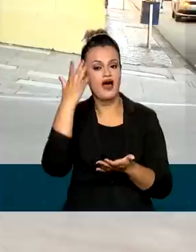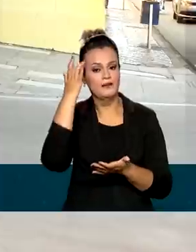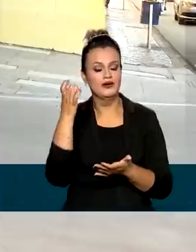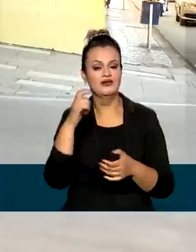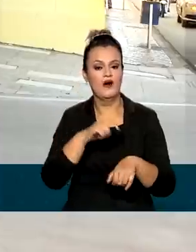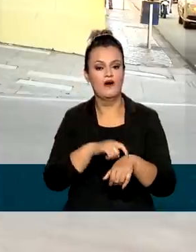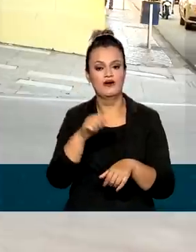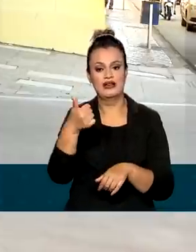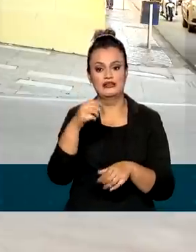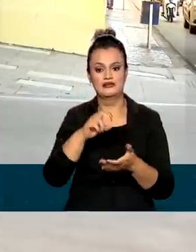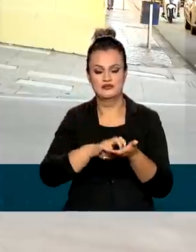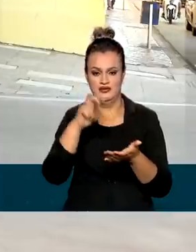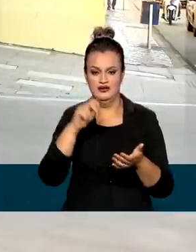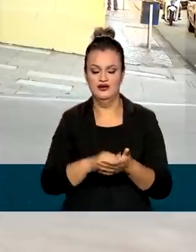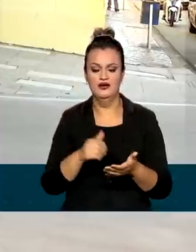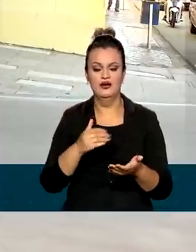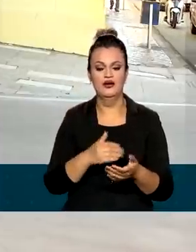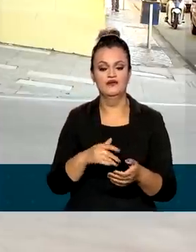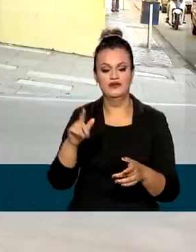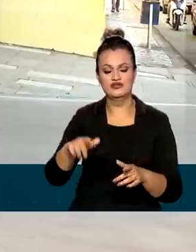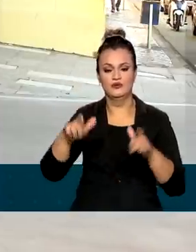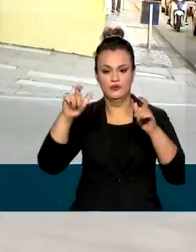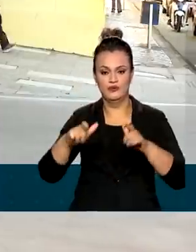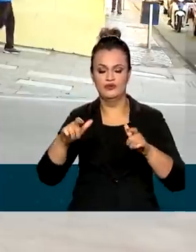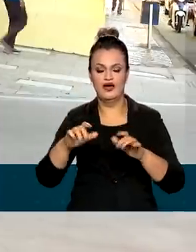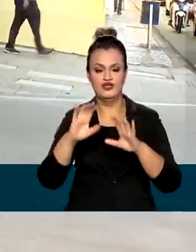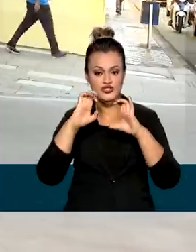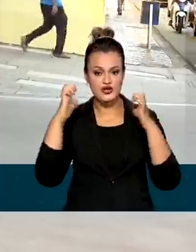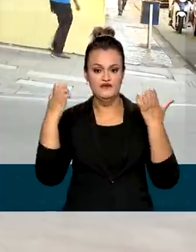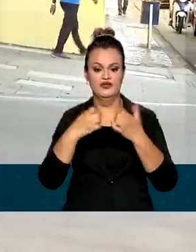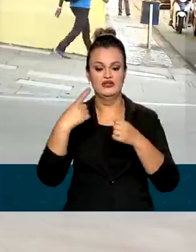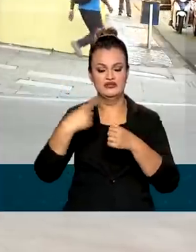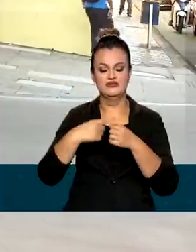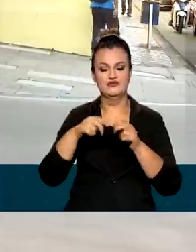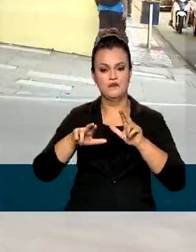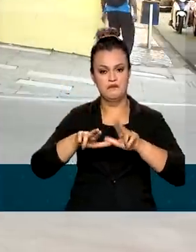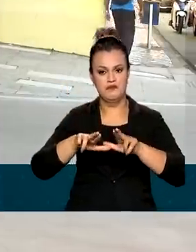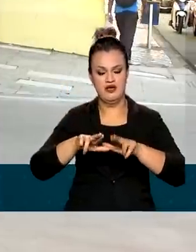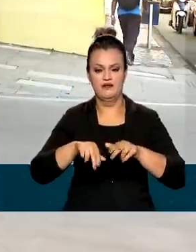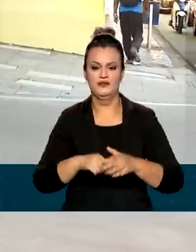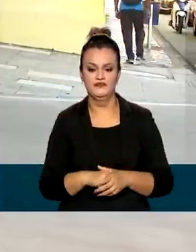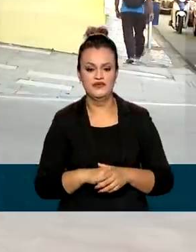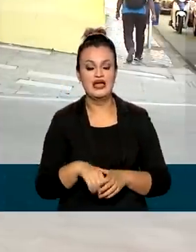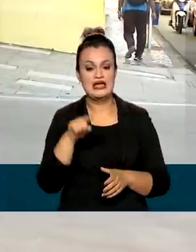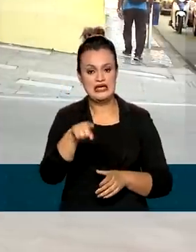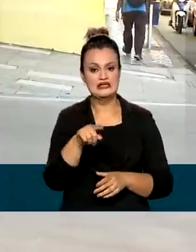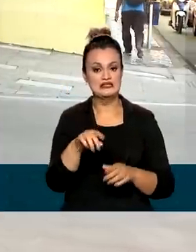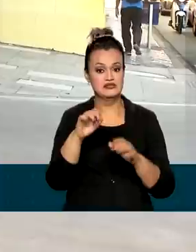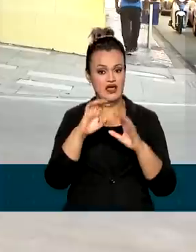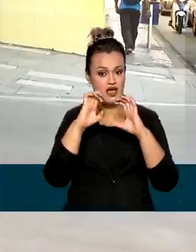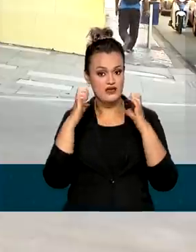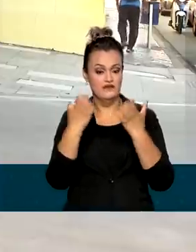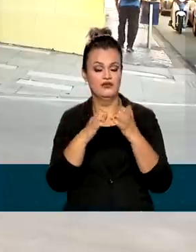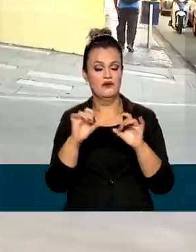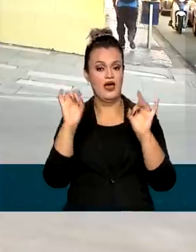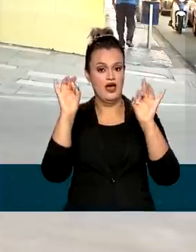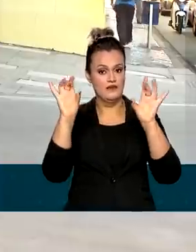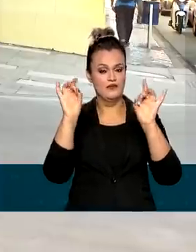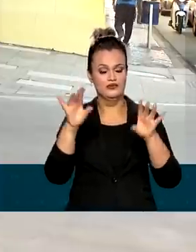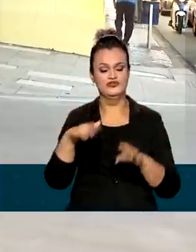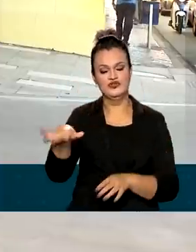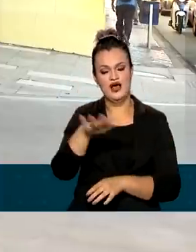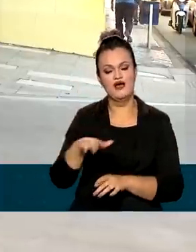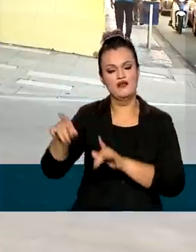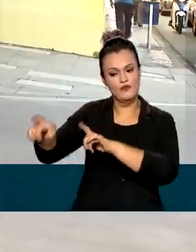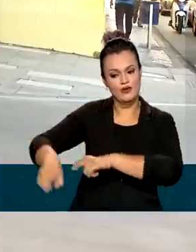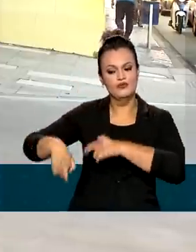amanhã às 10 horas, que vai começar no pavilhão de eventos aqui da cidade de Uberaba. Esse evento tem uma grande importância no setor do agronegócio.